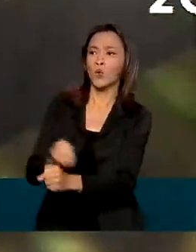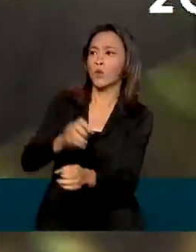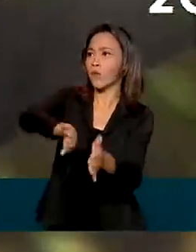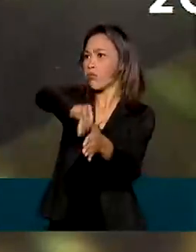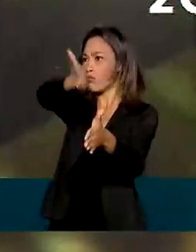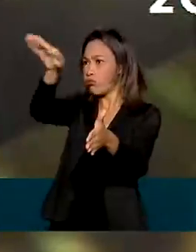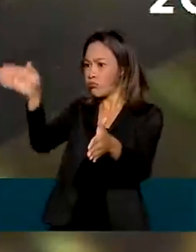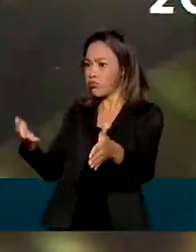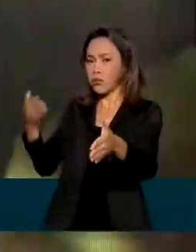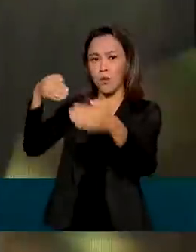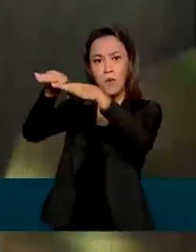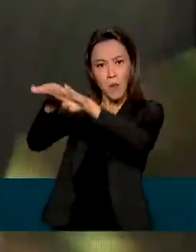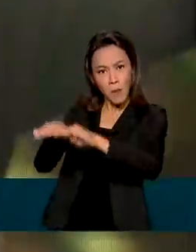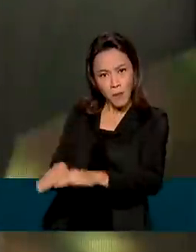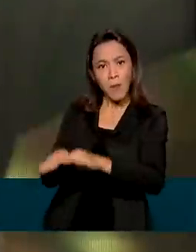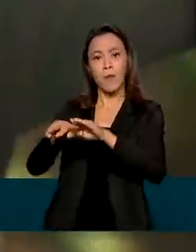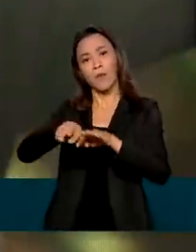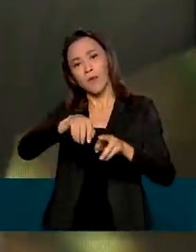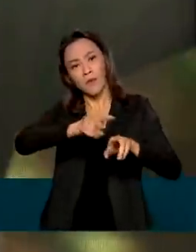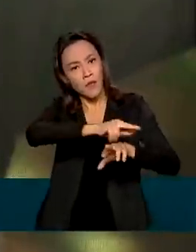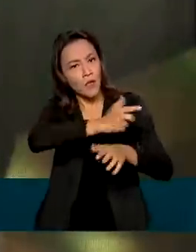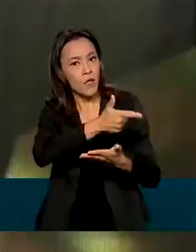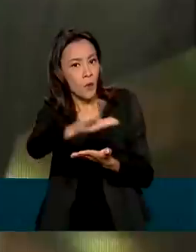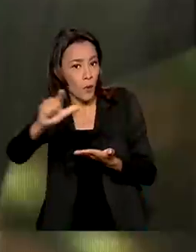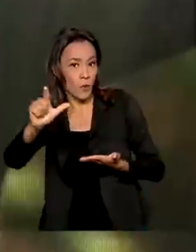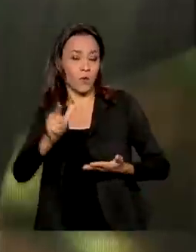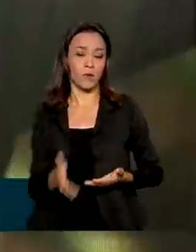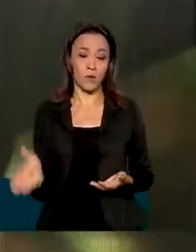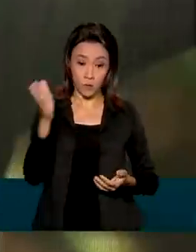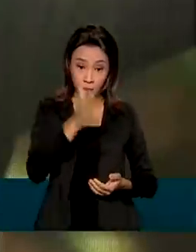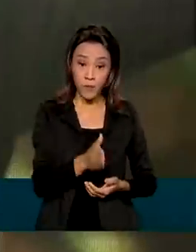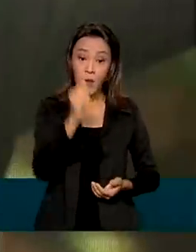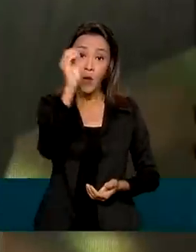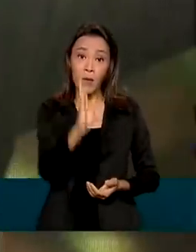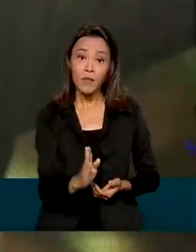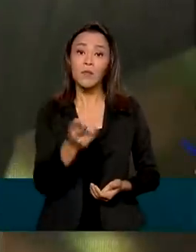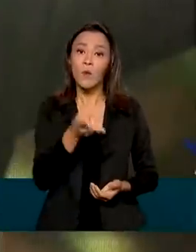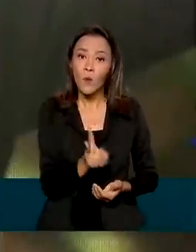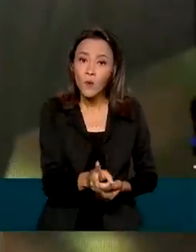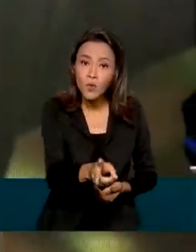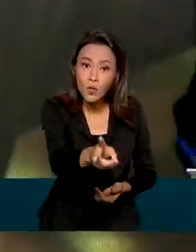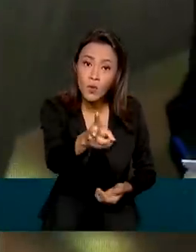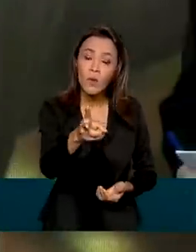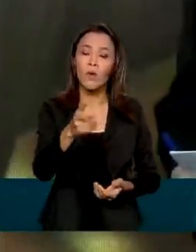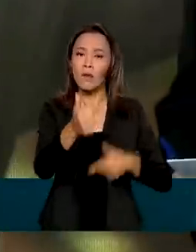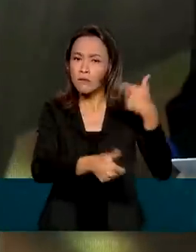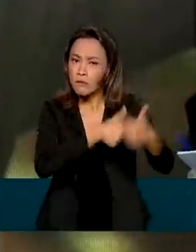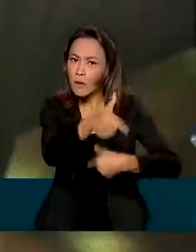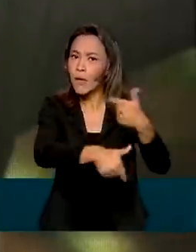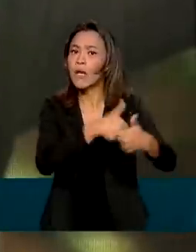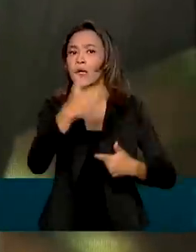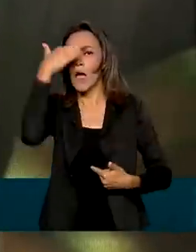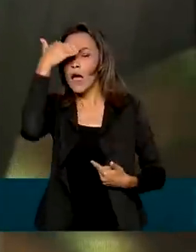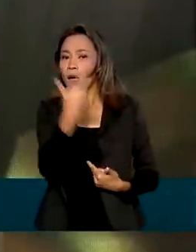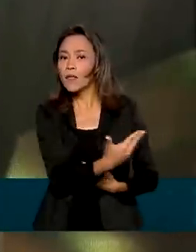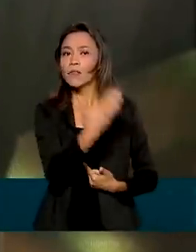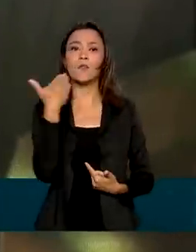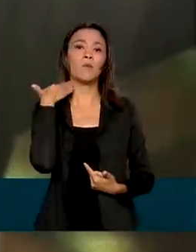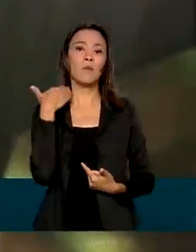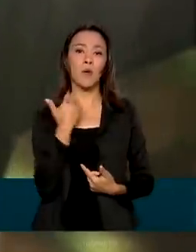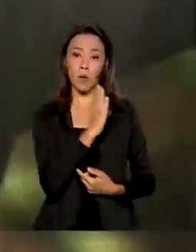irrigação e energia renovável. O Brasil manteve os sinais vitais graças ao campo. Nós temos que agradecer ao Banco do Brasil e aos